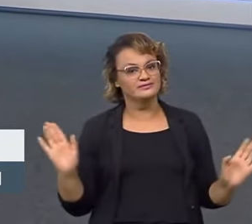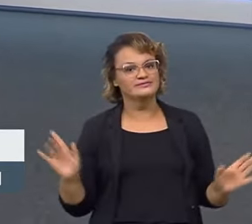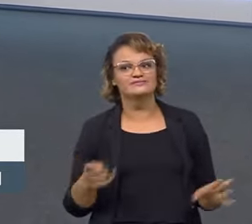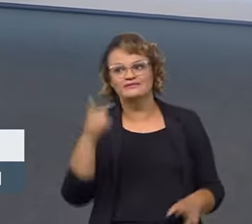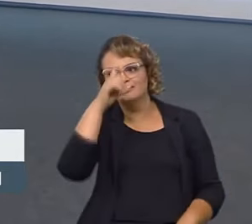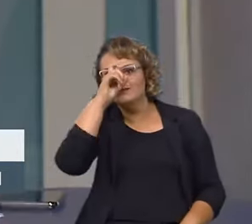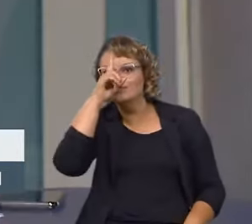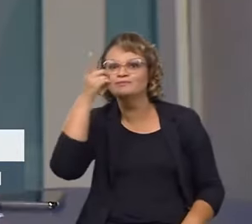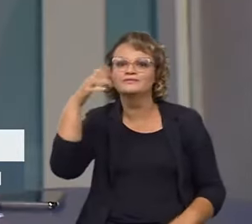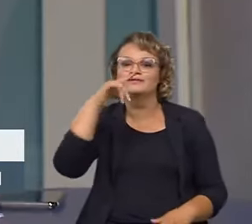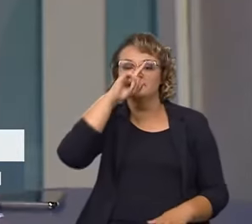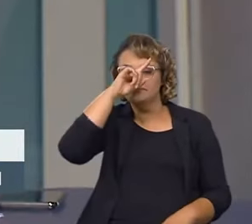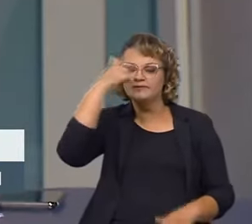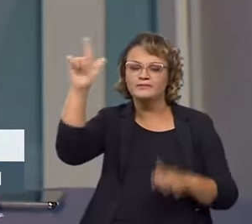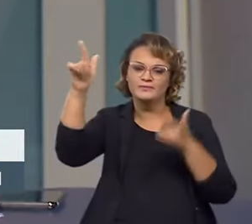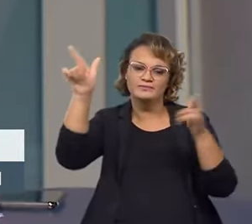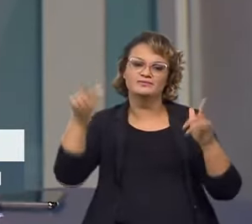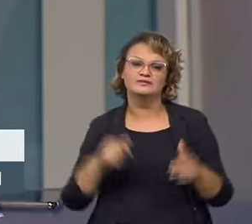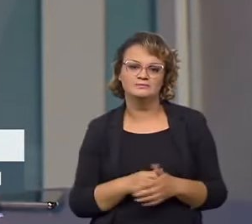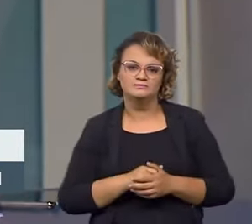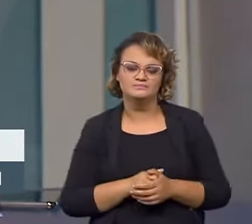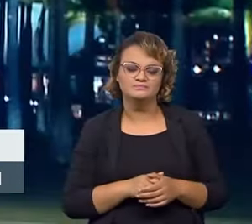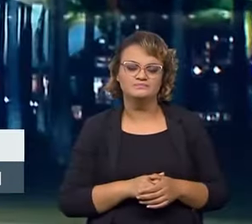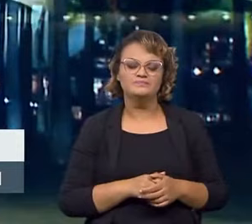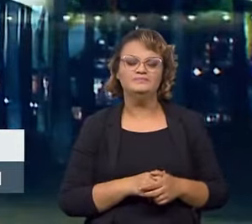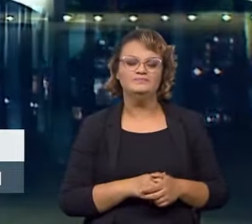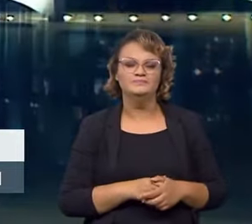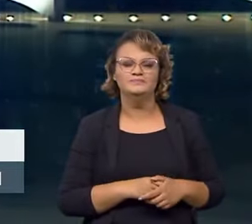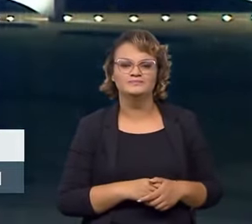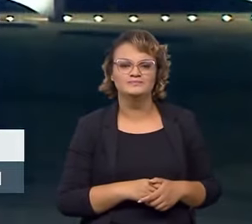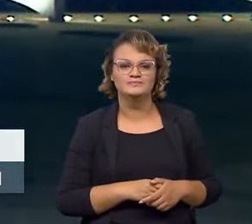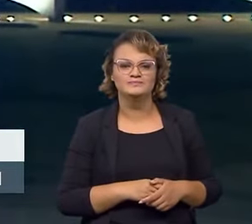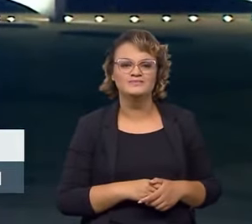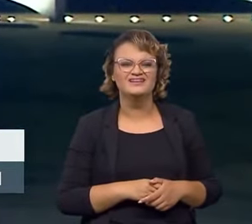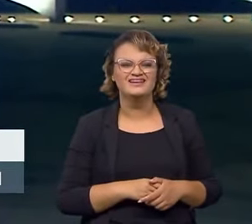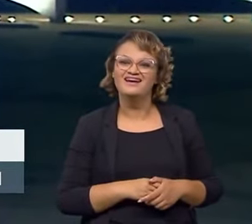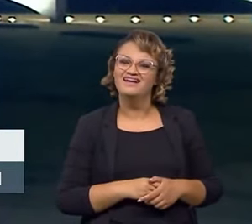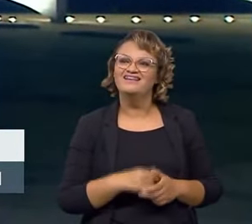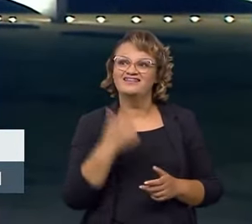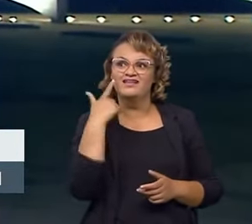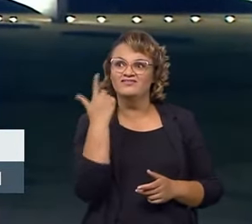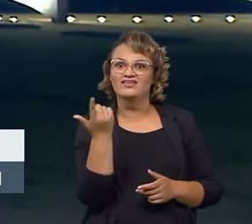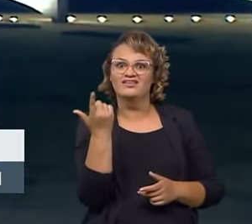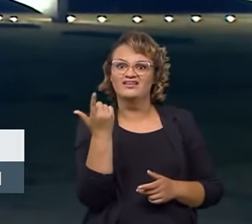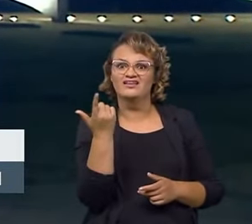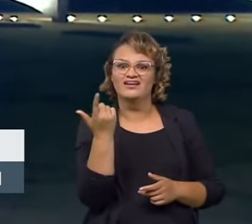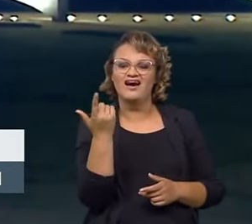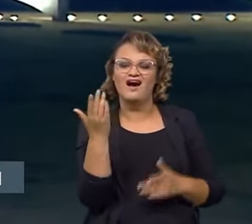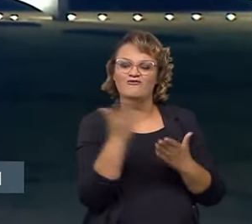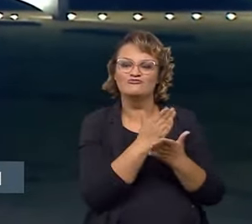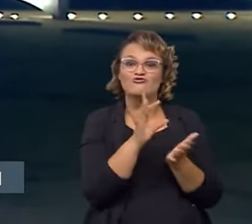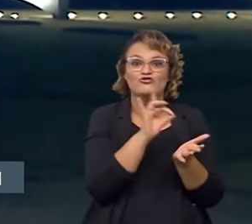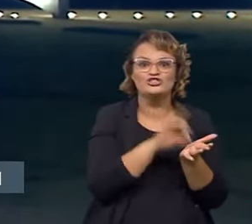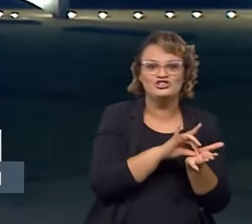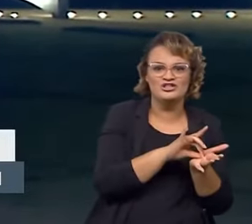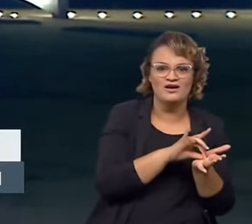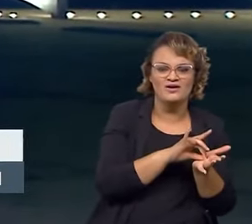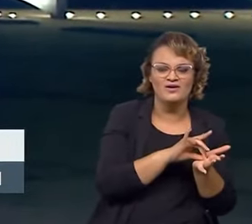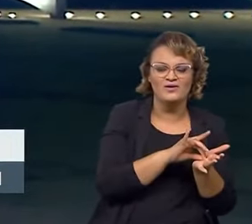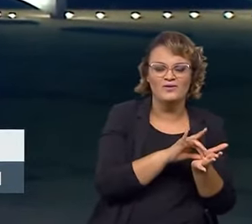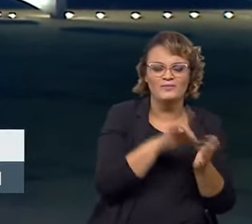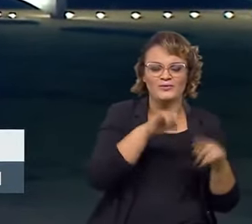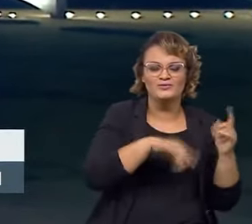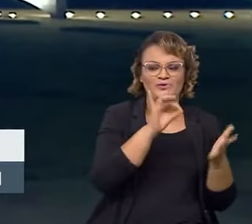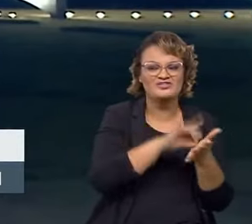hospital, fora o risco para o seu filho. É que é tão visual a diferença entre alguns produtos que são originais, oficiais, enfim,